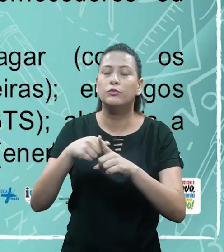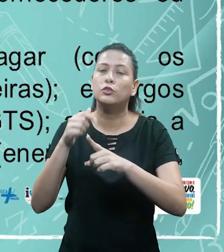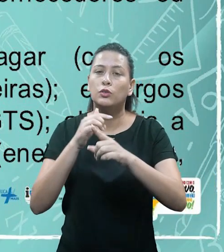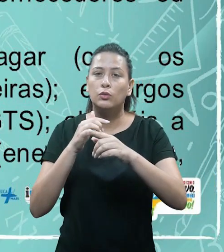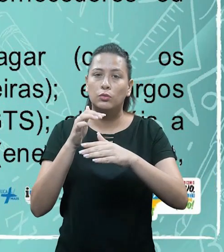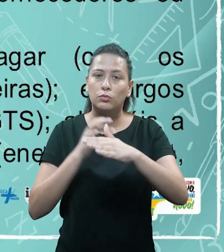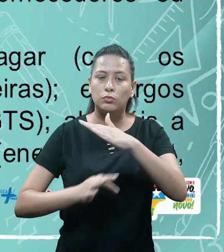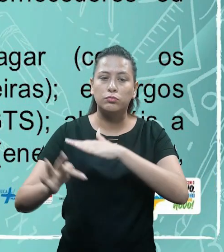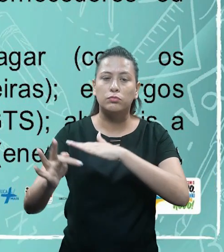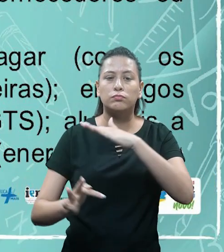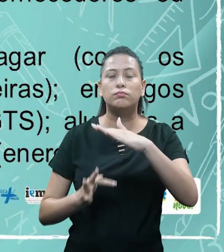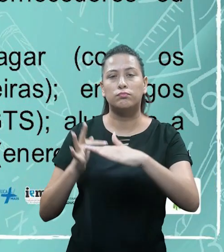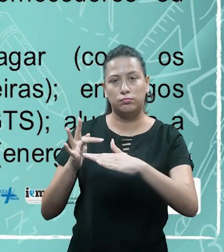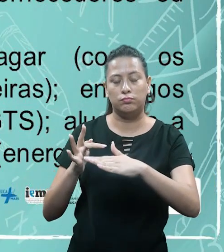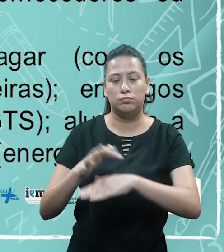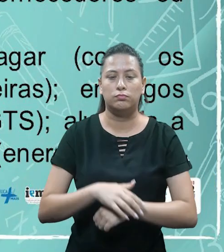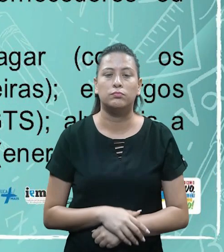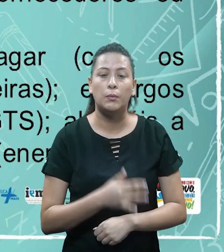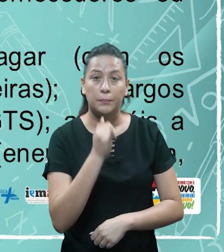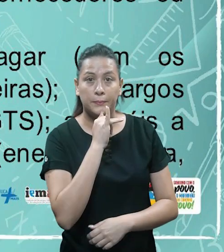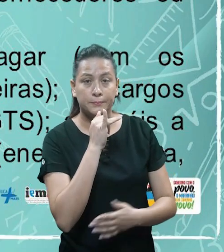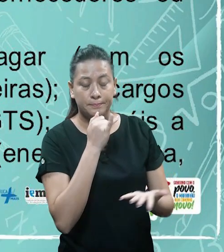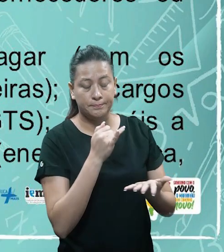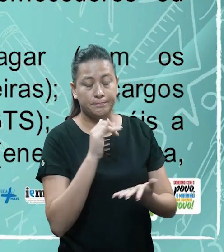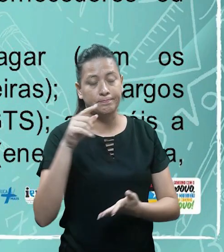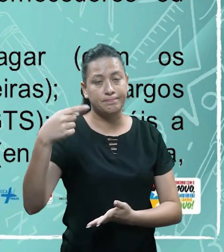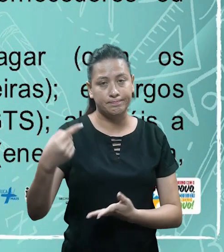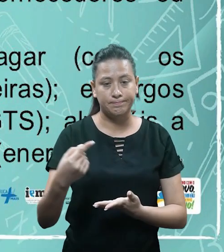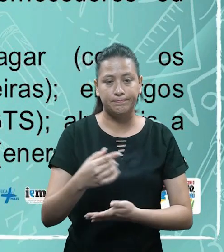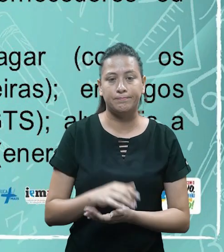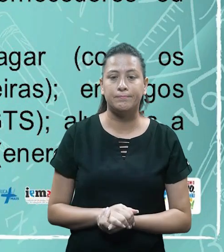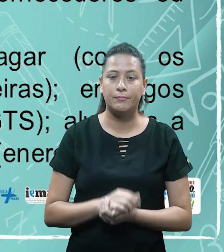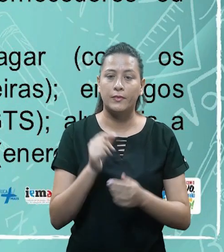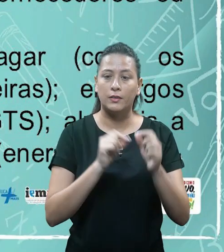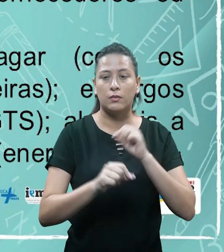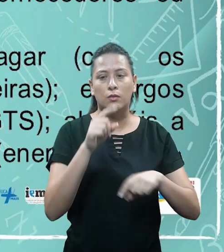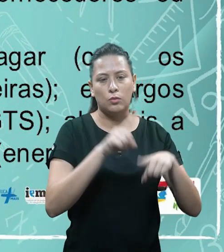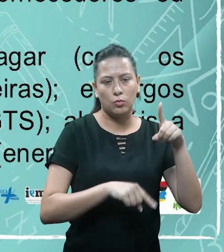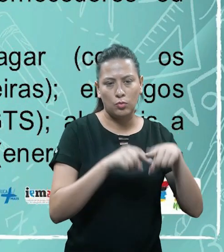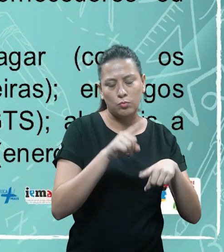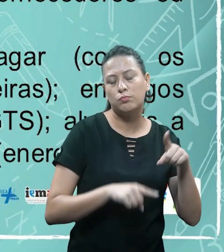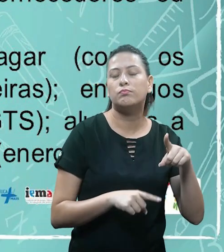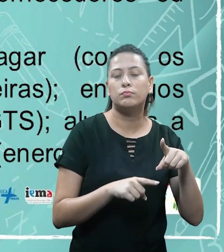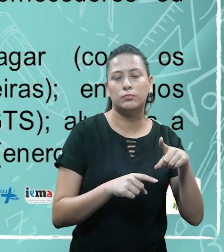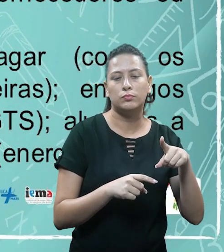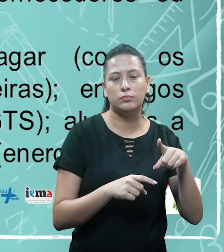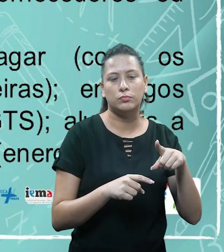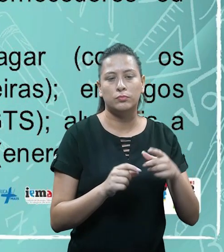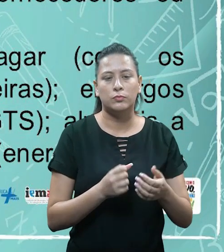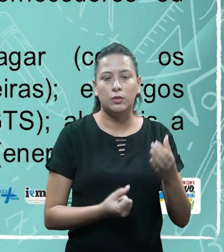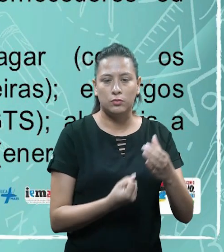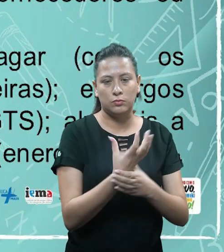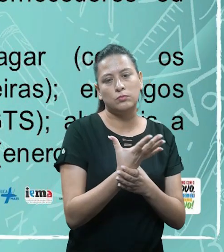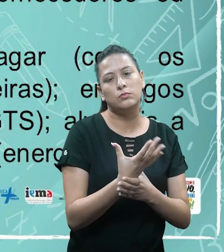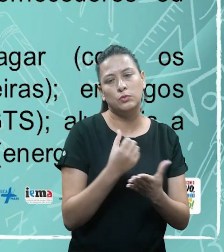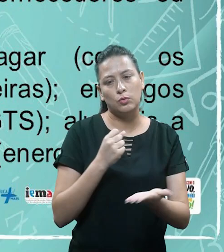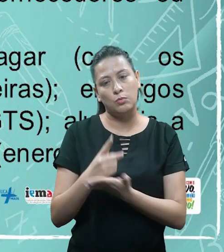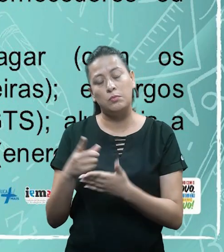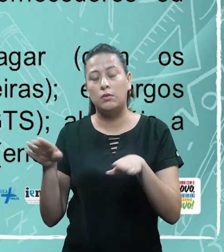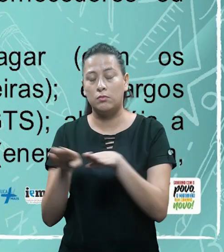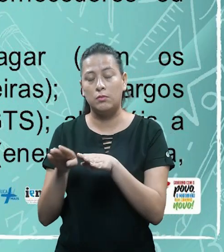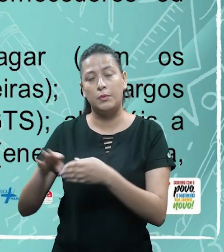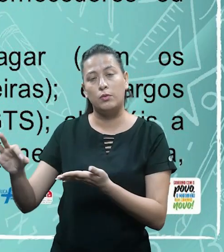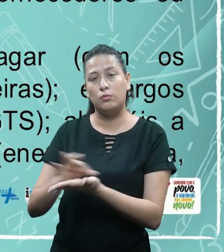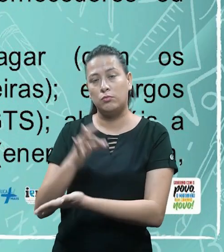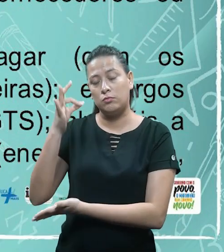prazo com fornecedores. Já vamos citar exemplos, ok? Essa obrigação envolve compra de insumos, matéria-prima e também a